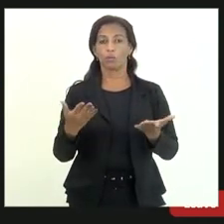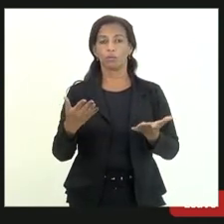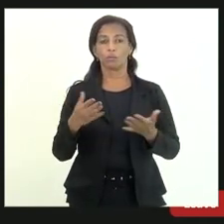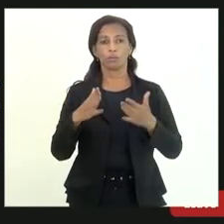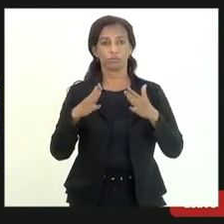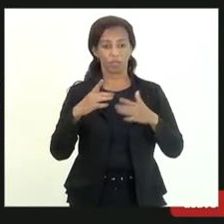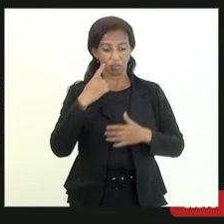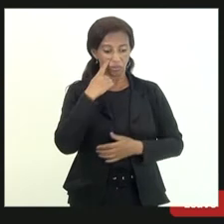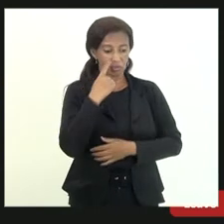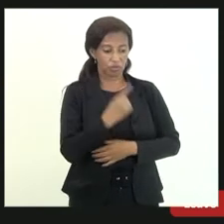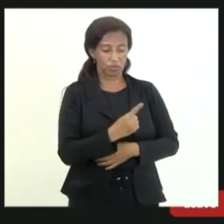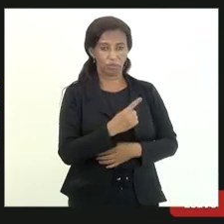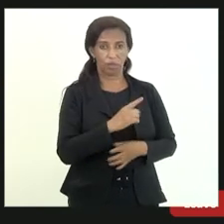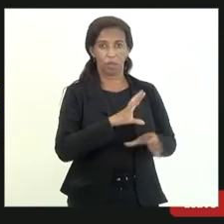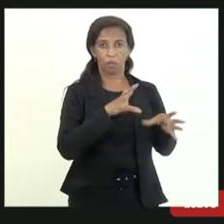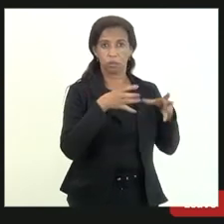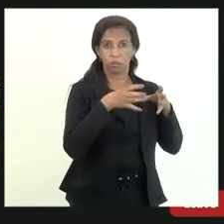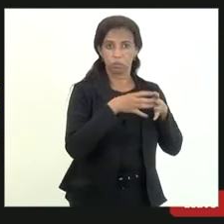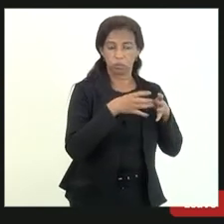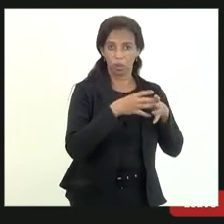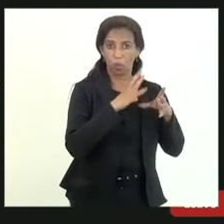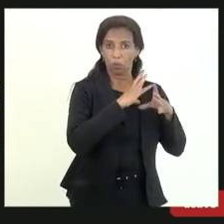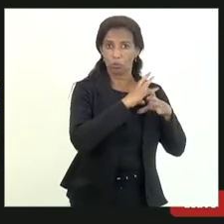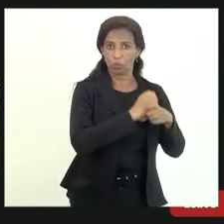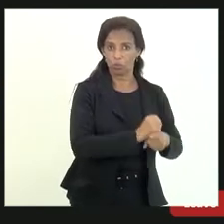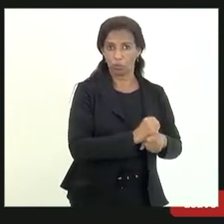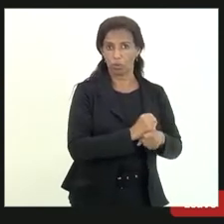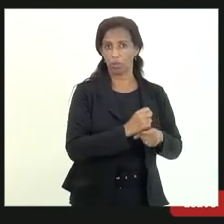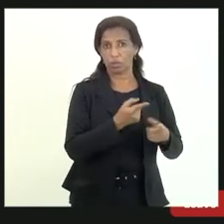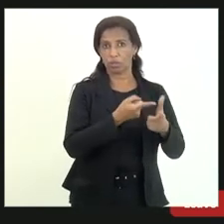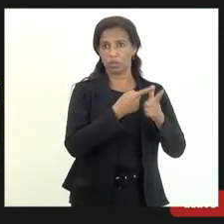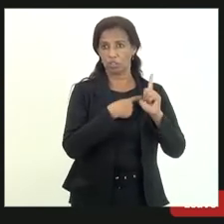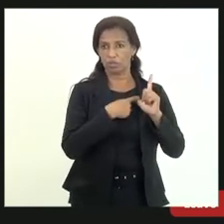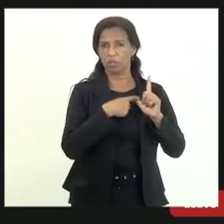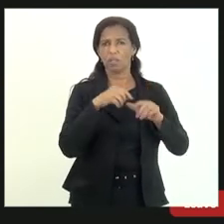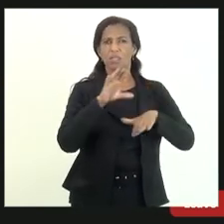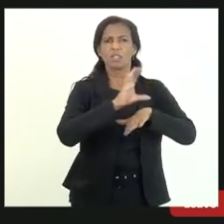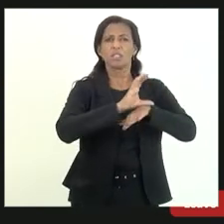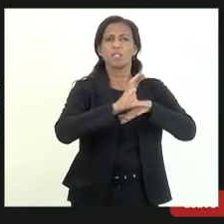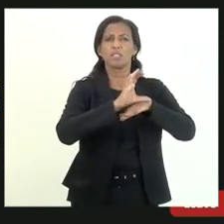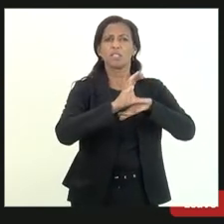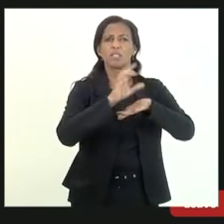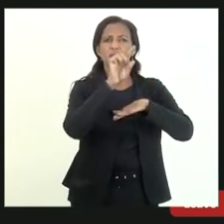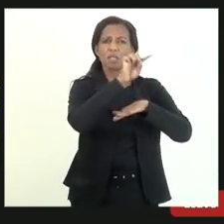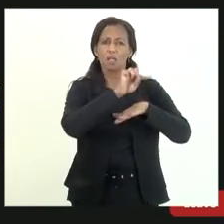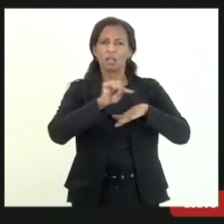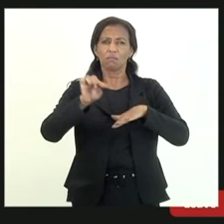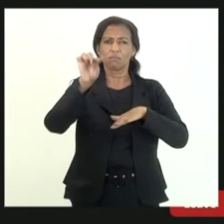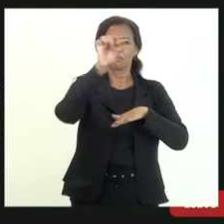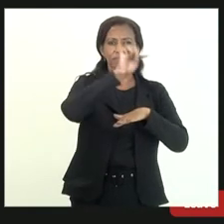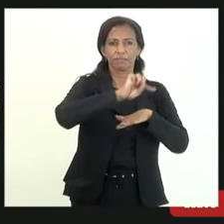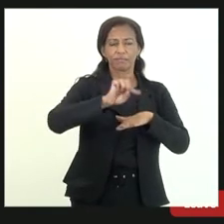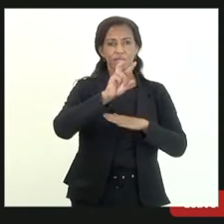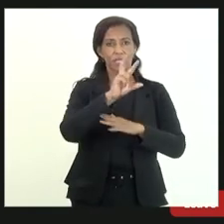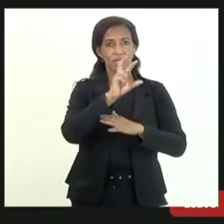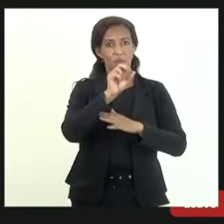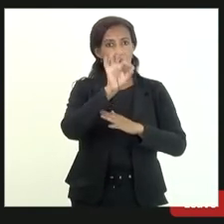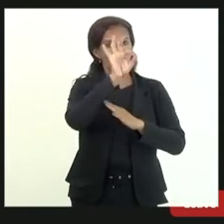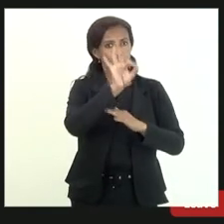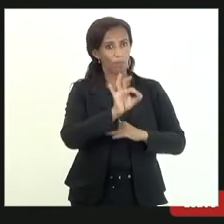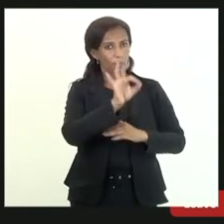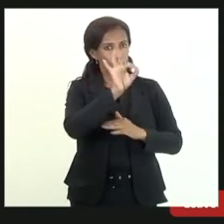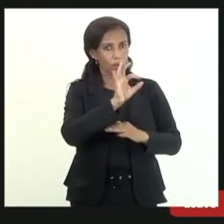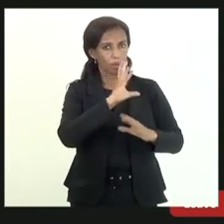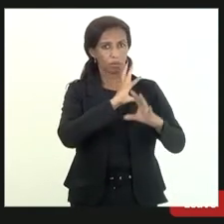o estoque da dívida ativa aqui nessa parte cinza 50% do estoque